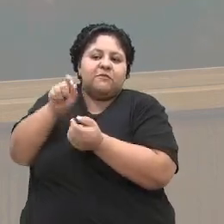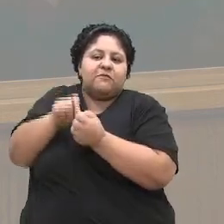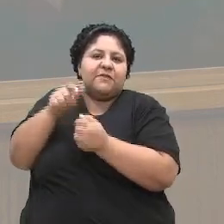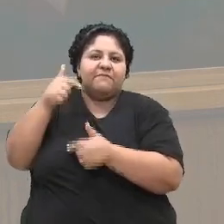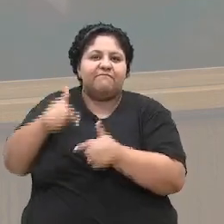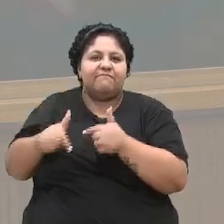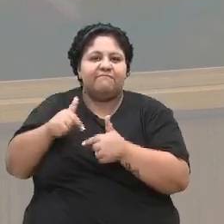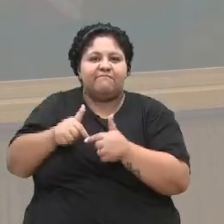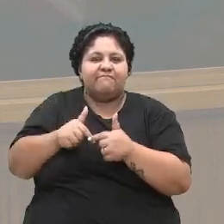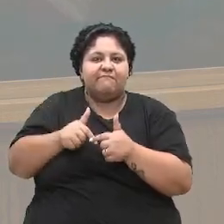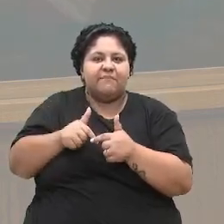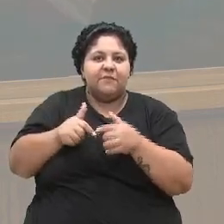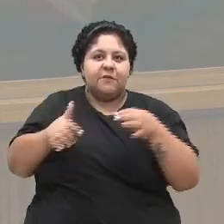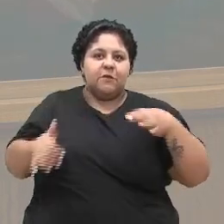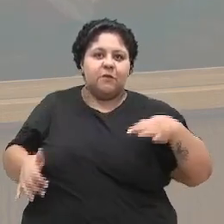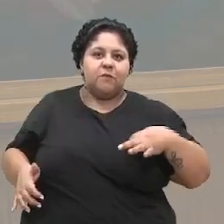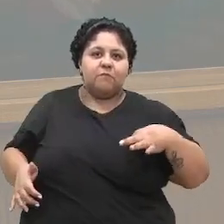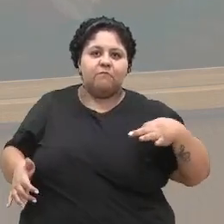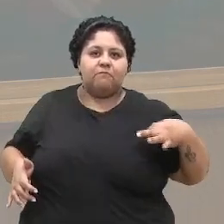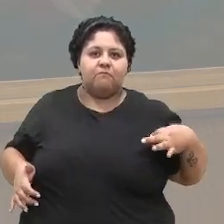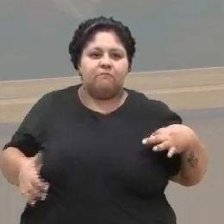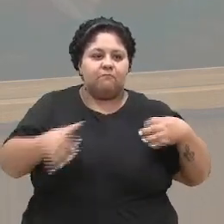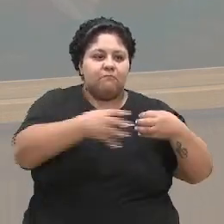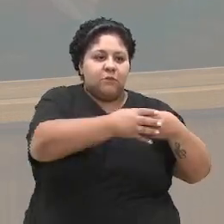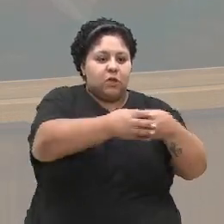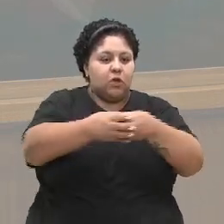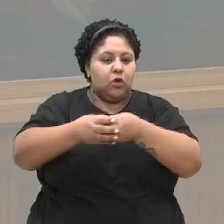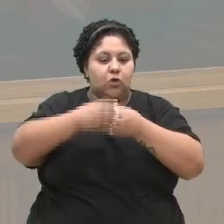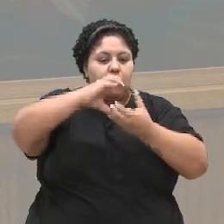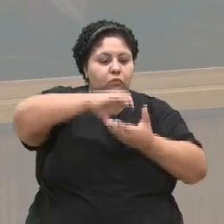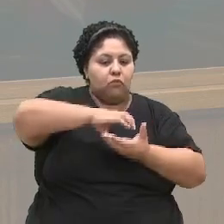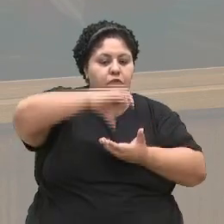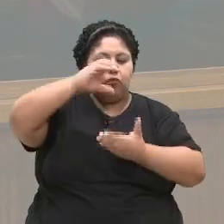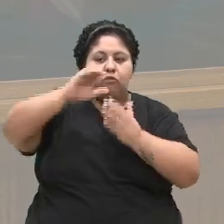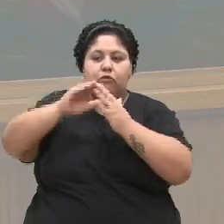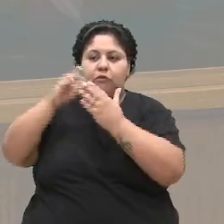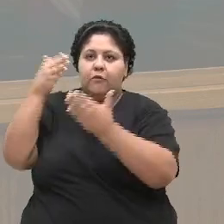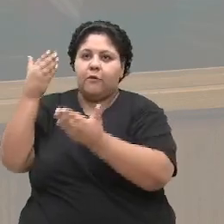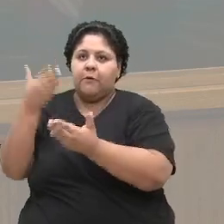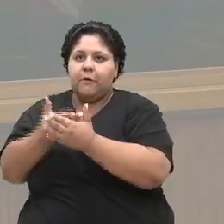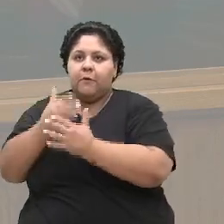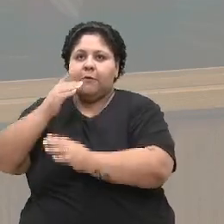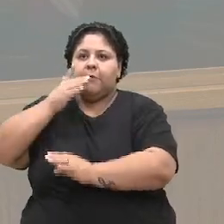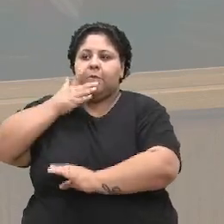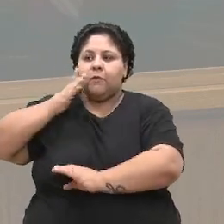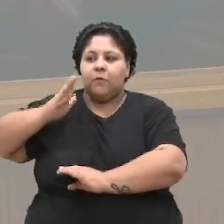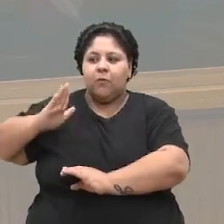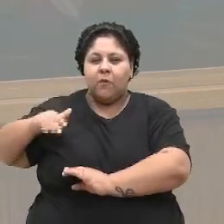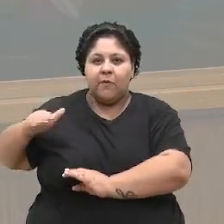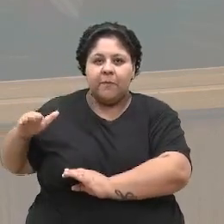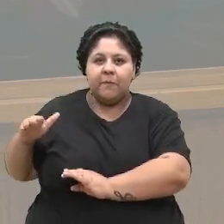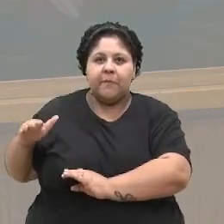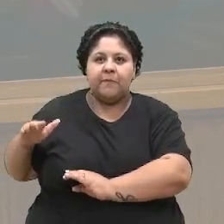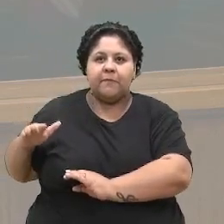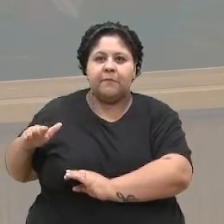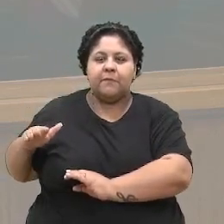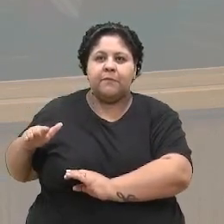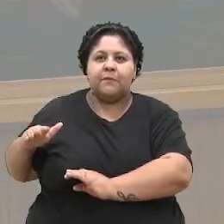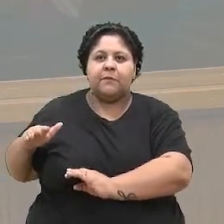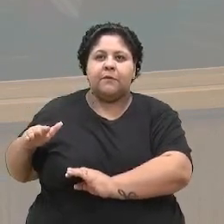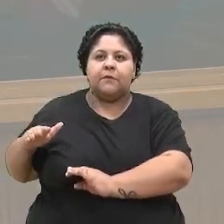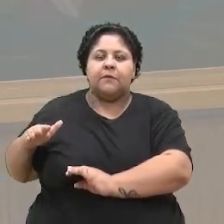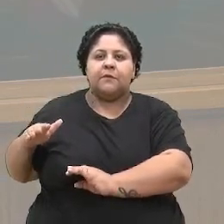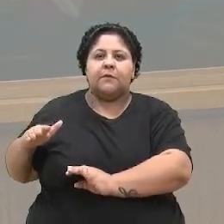voluntário em grupos de idosos, em escolas, com crianças. Os jingos da